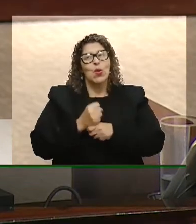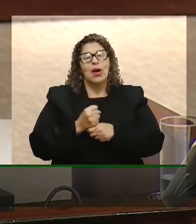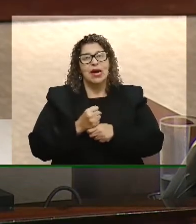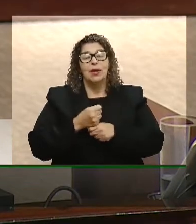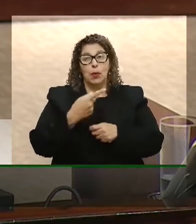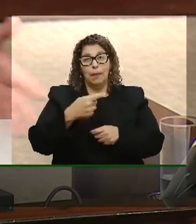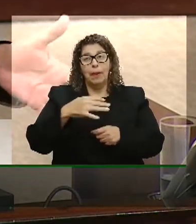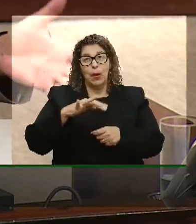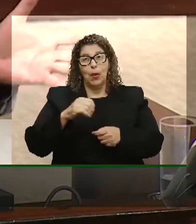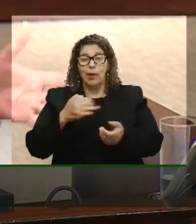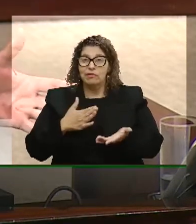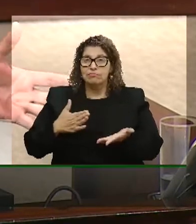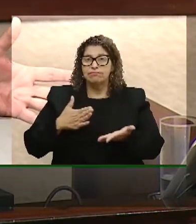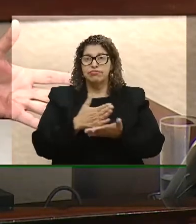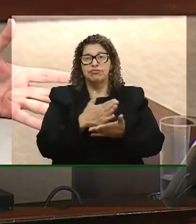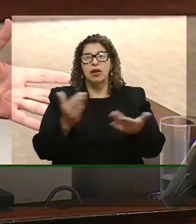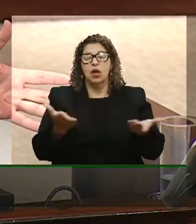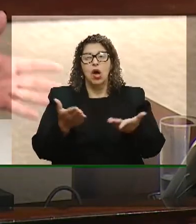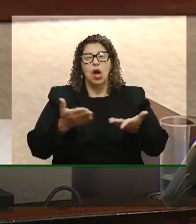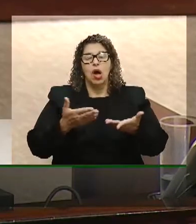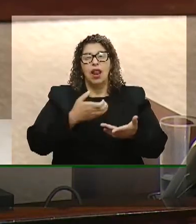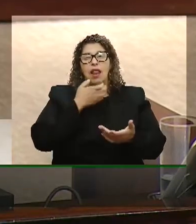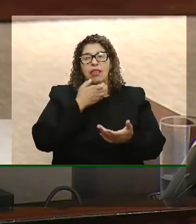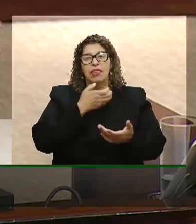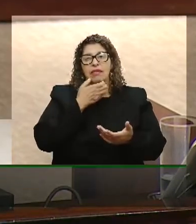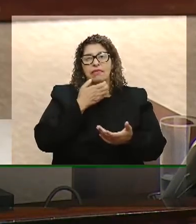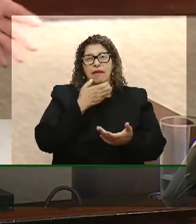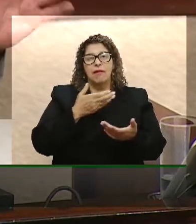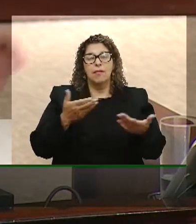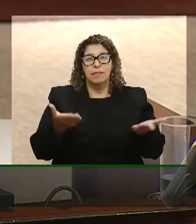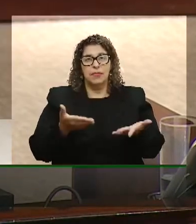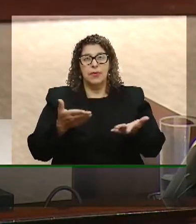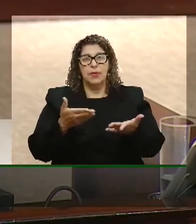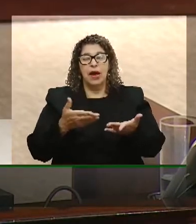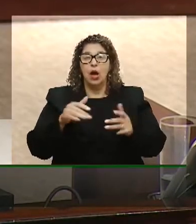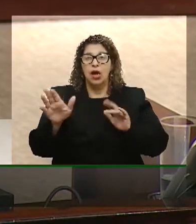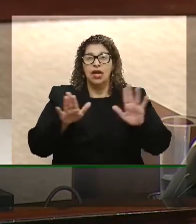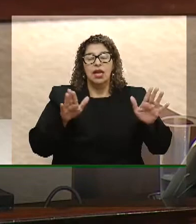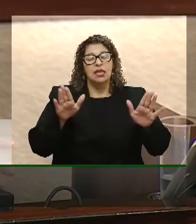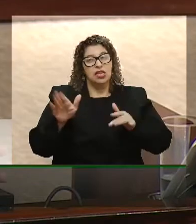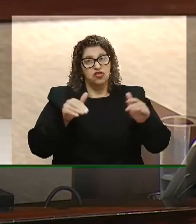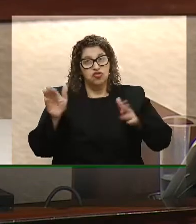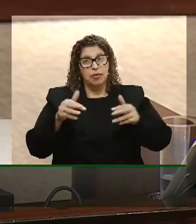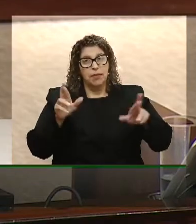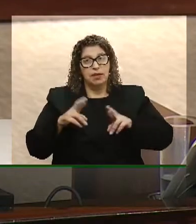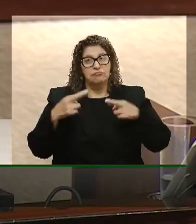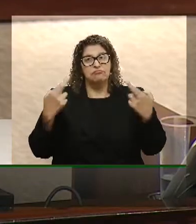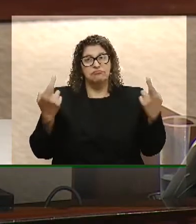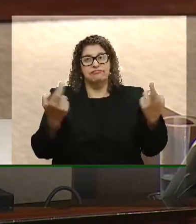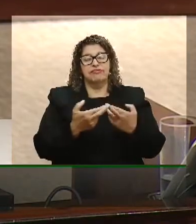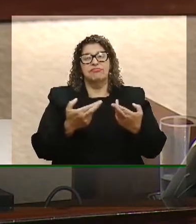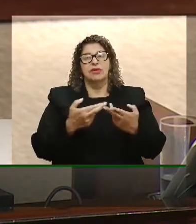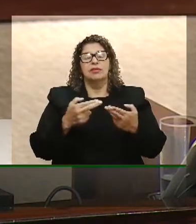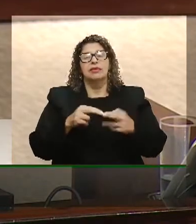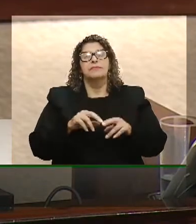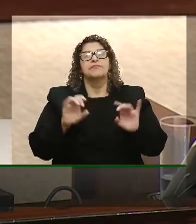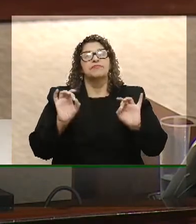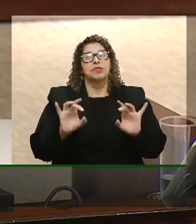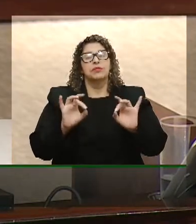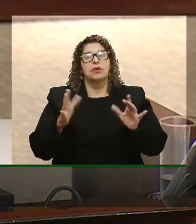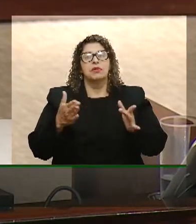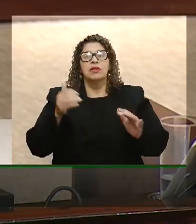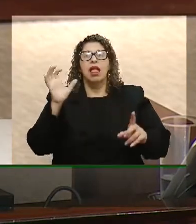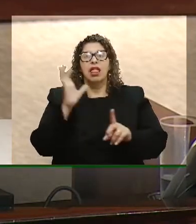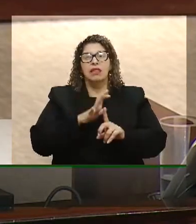pacote que ele aprovou aqui no final do ano, aliás, nessa convocação extraordinária, poderia obter isso de outra forma, sem